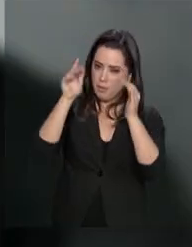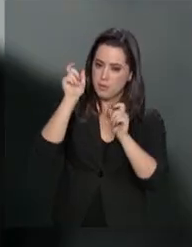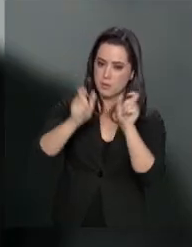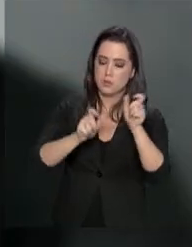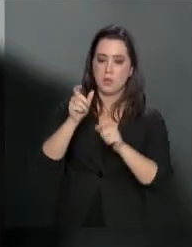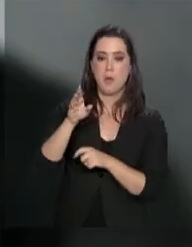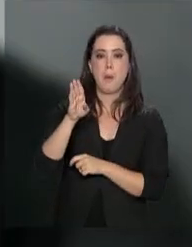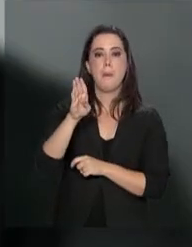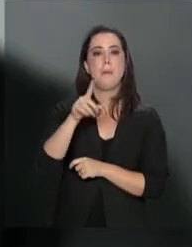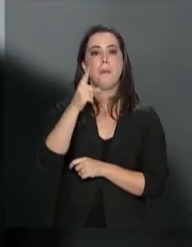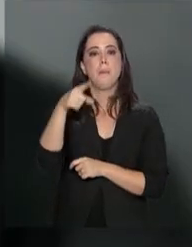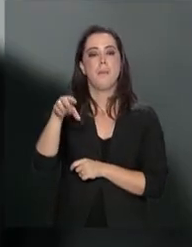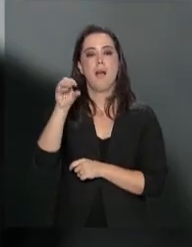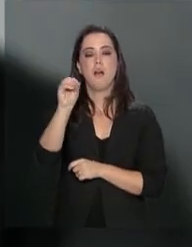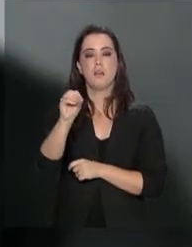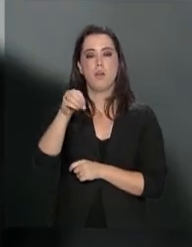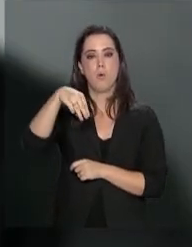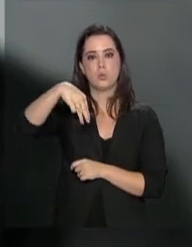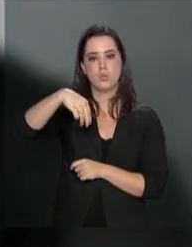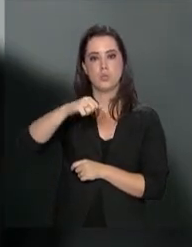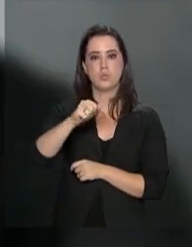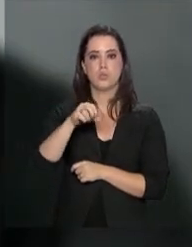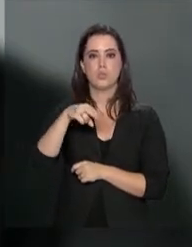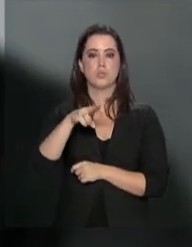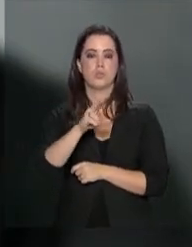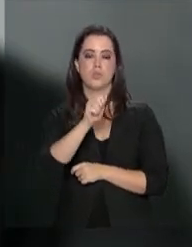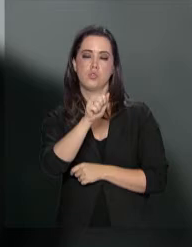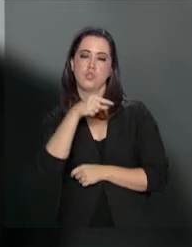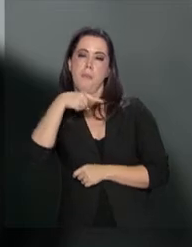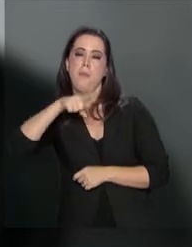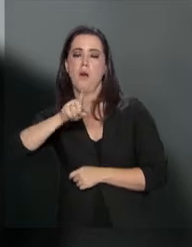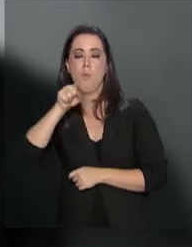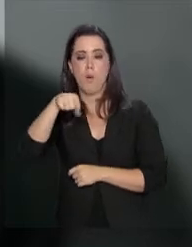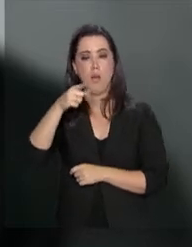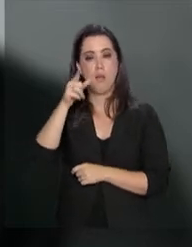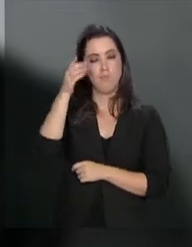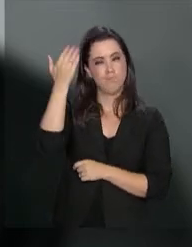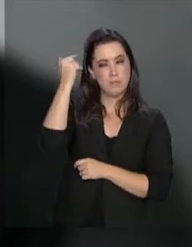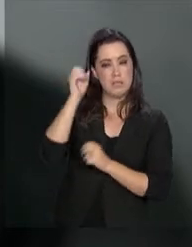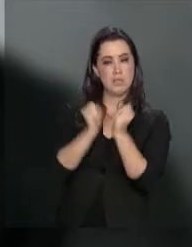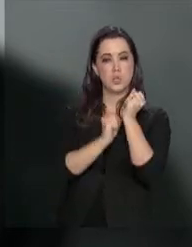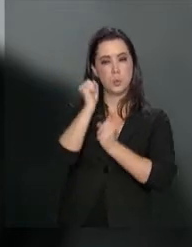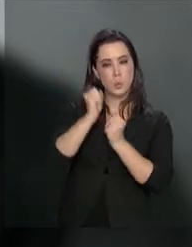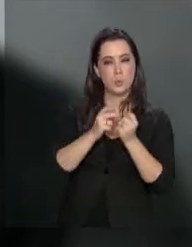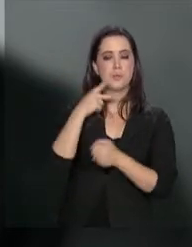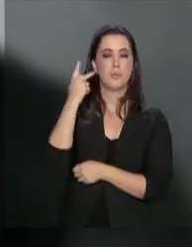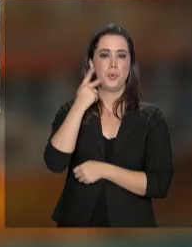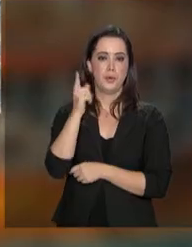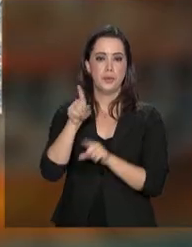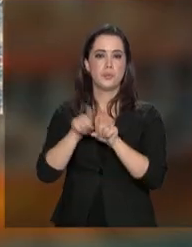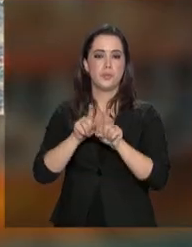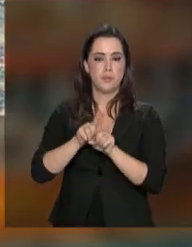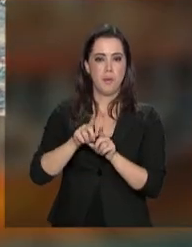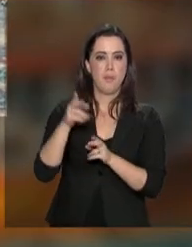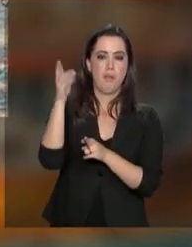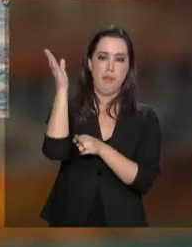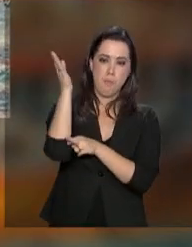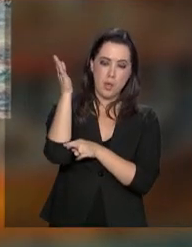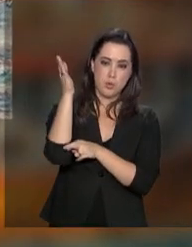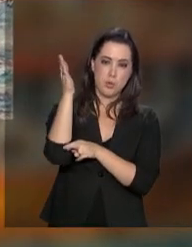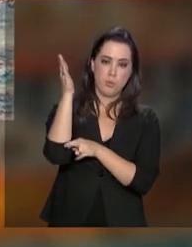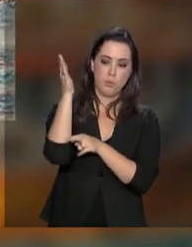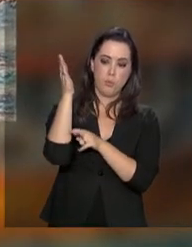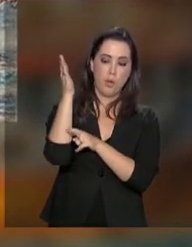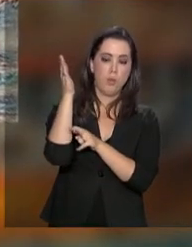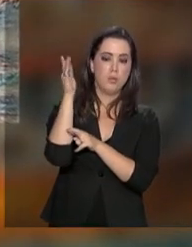ao Barão de Mauá. O gaúcho Irineu Evangelista de Souza foi industrial, político e diplomata, e deu início